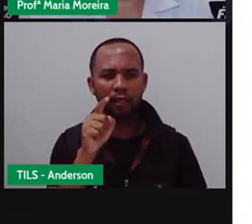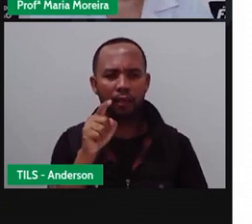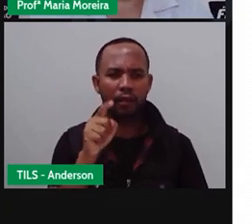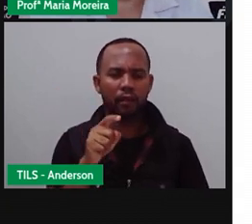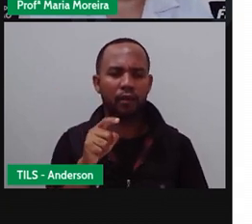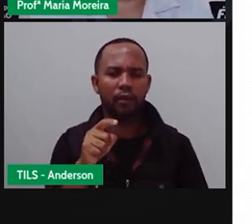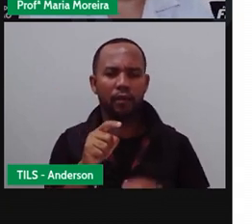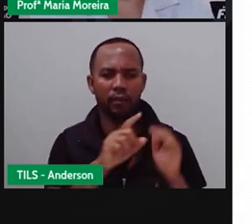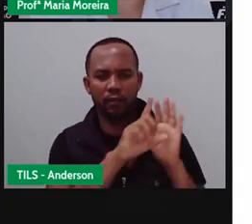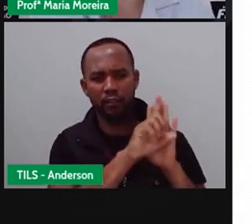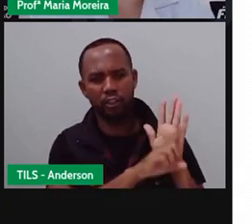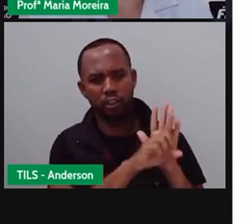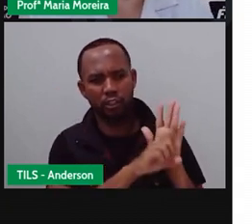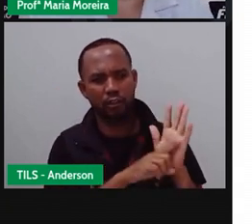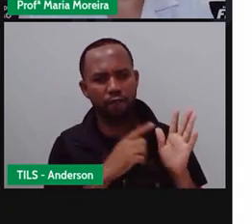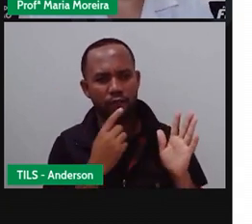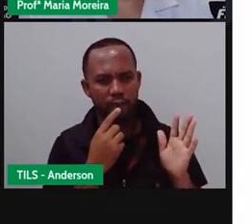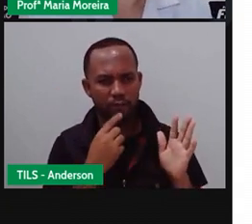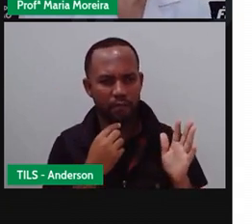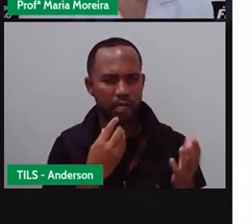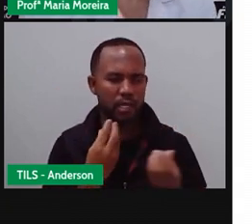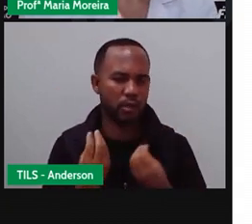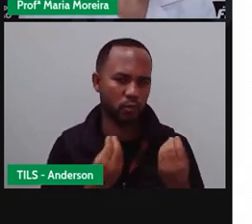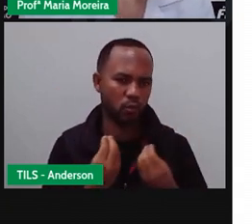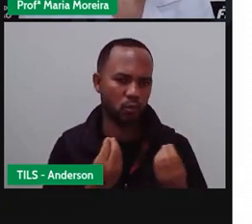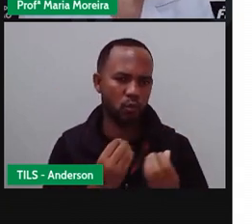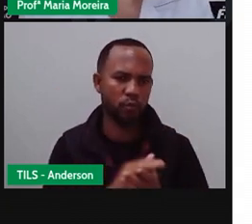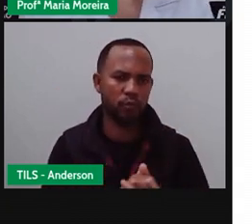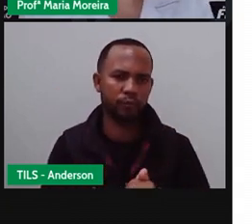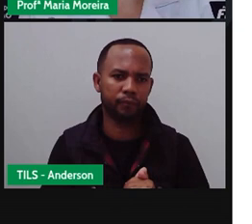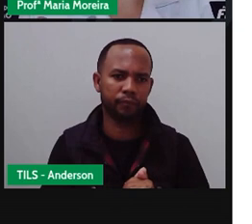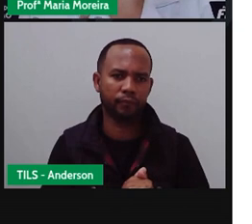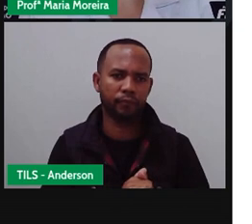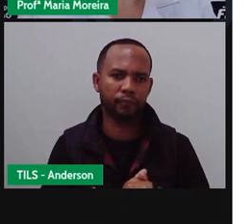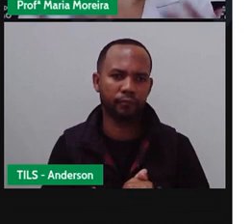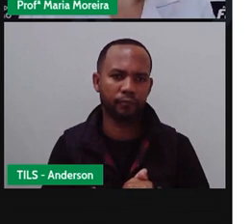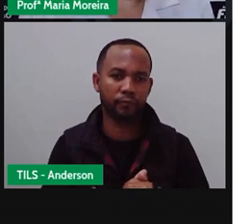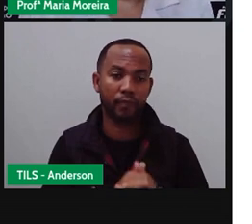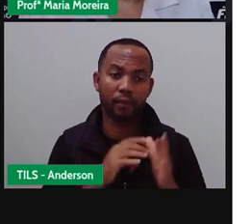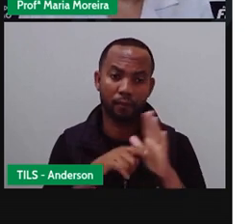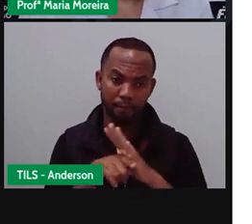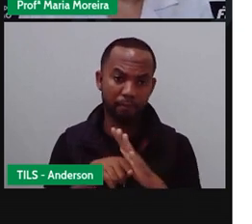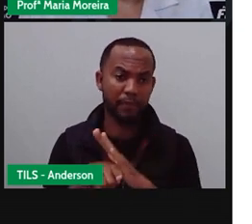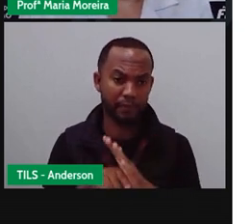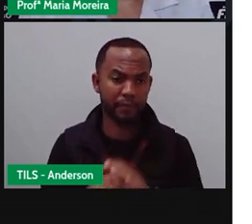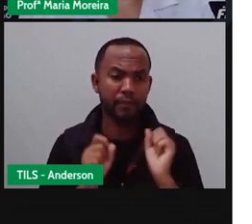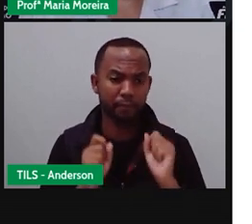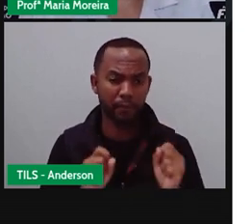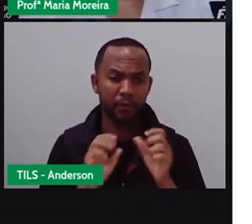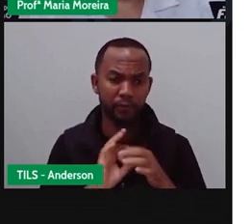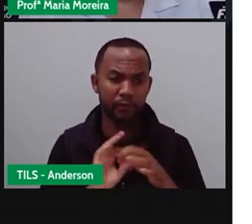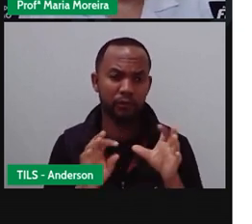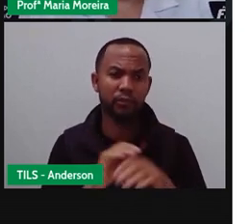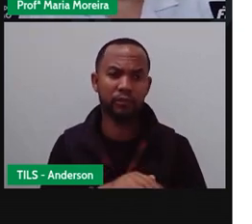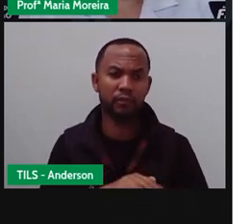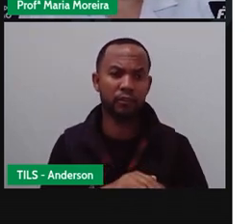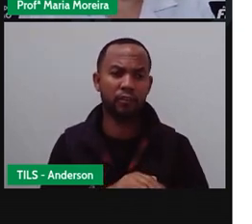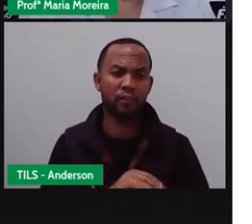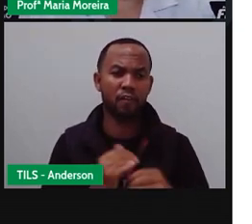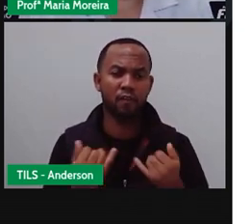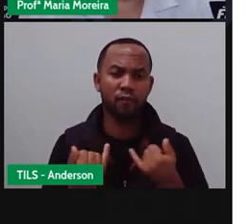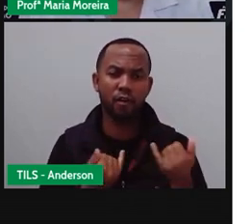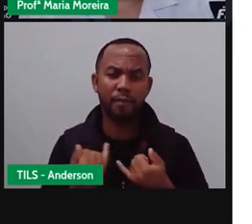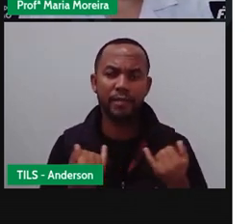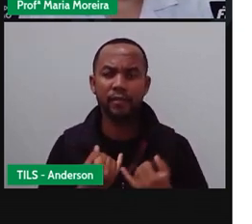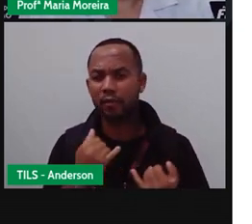a lista vermelha, né, a Red List. E aí, pesquisem, né, vão atrás aí de informações dos